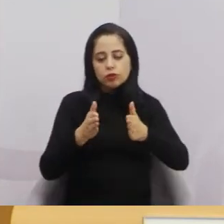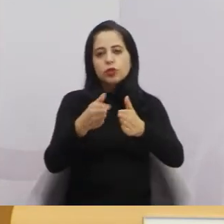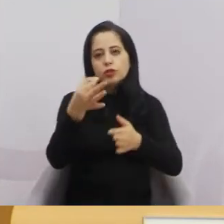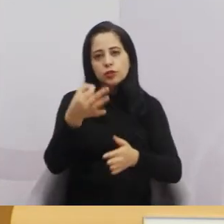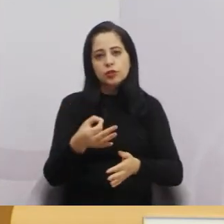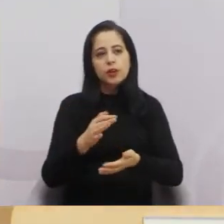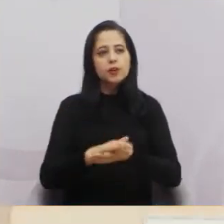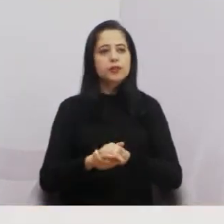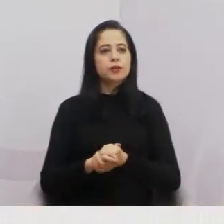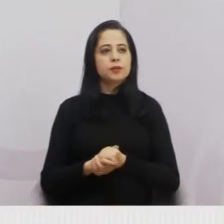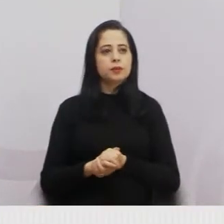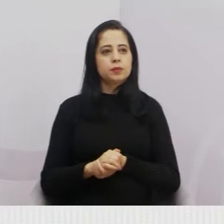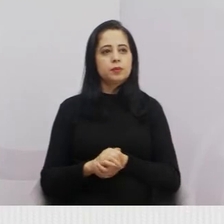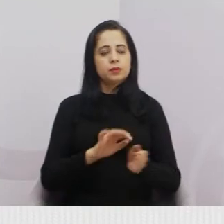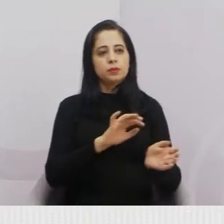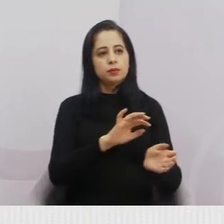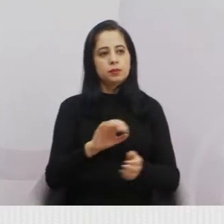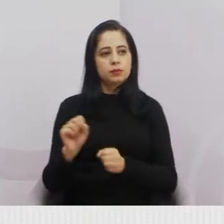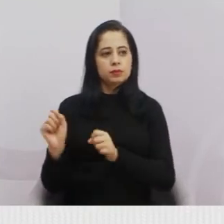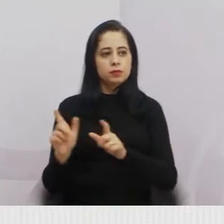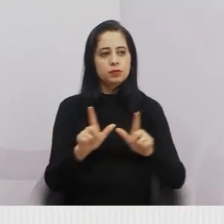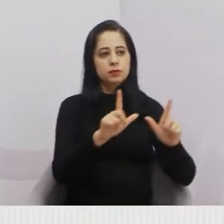Próximo slide.